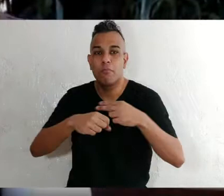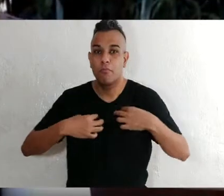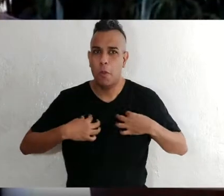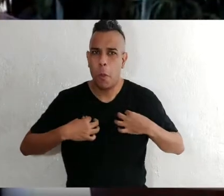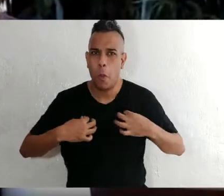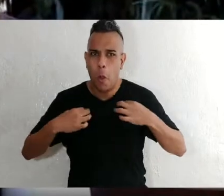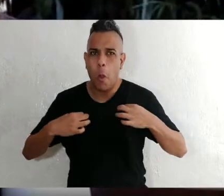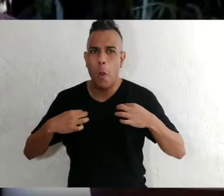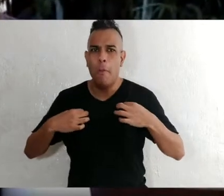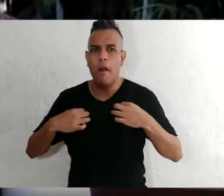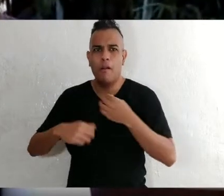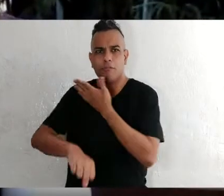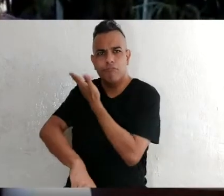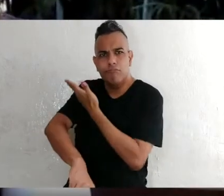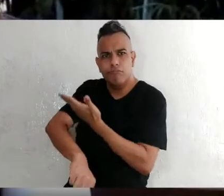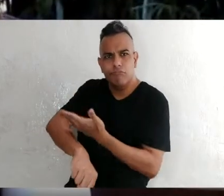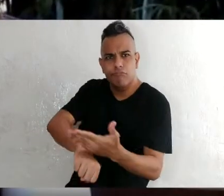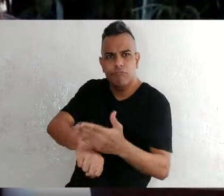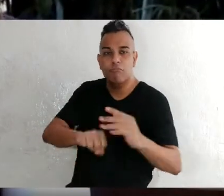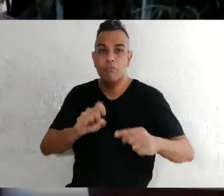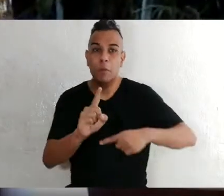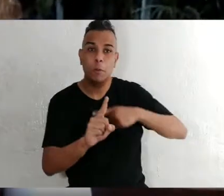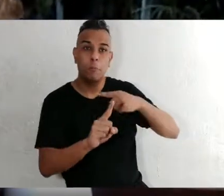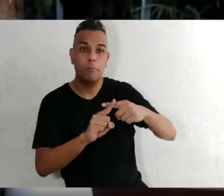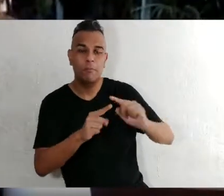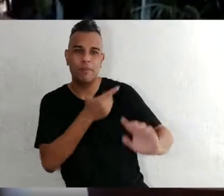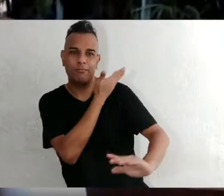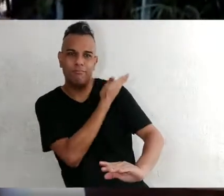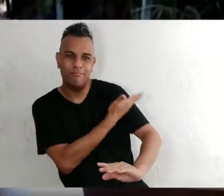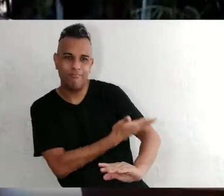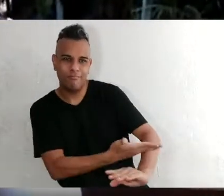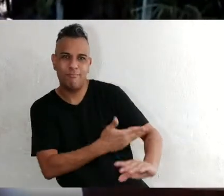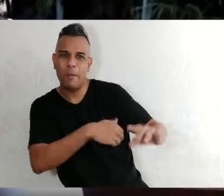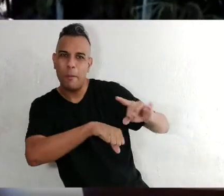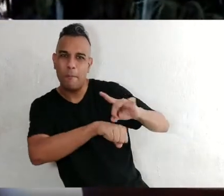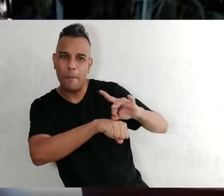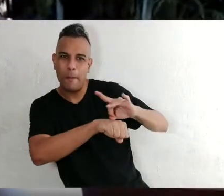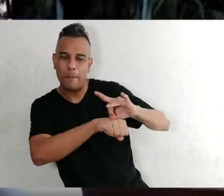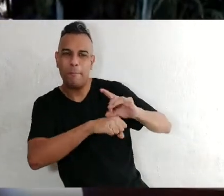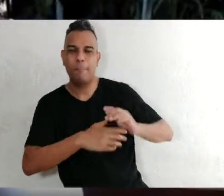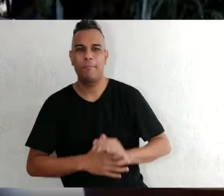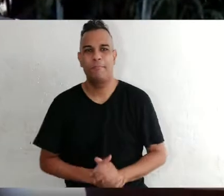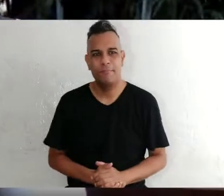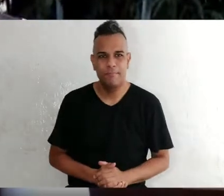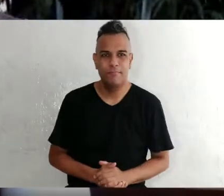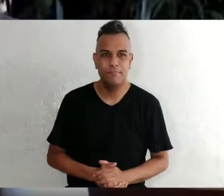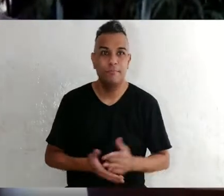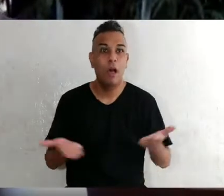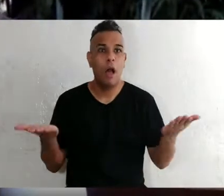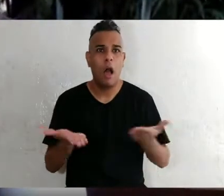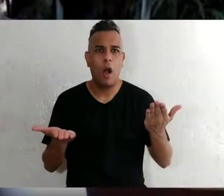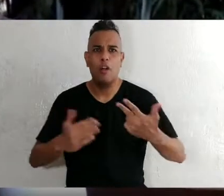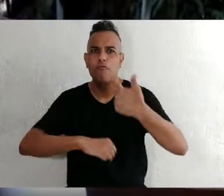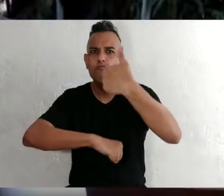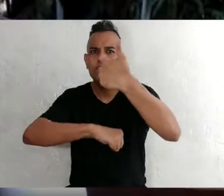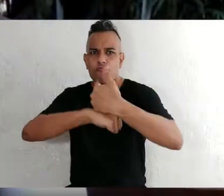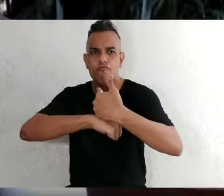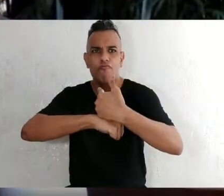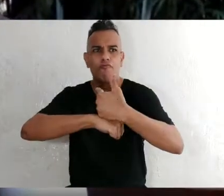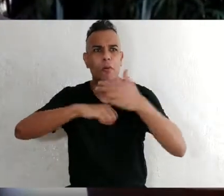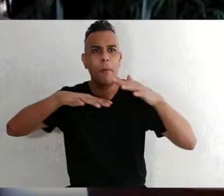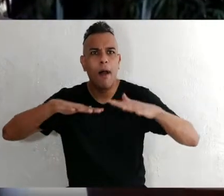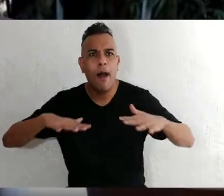visto uma blusa social com uma parte branca e uma parte preta. Eu estou gravando no ambiente